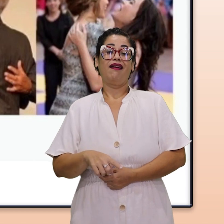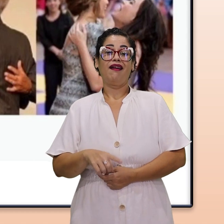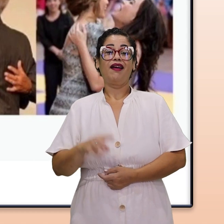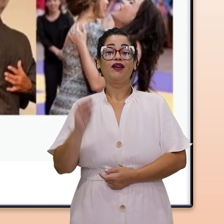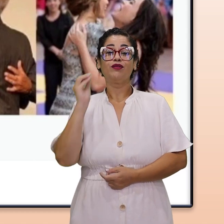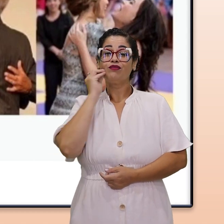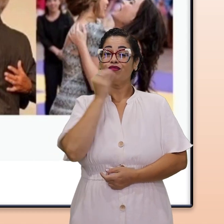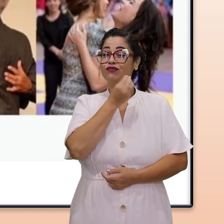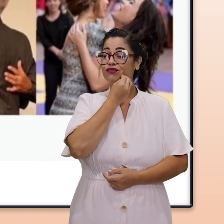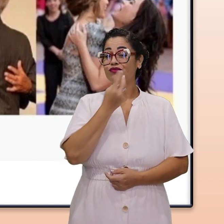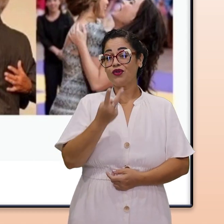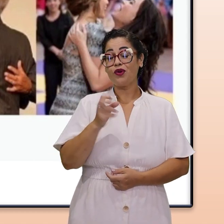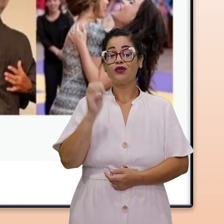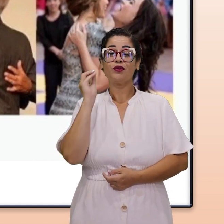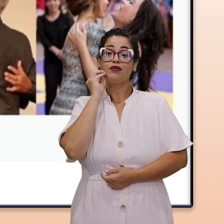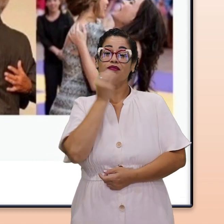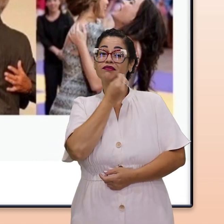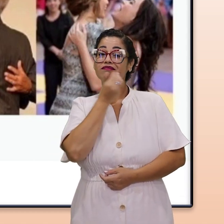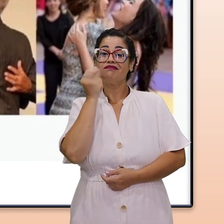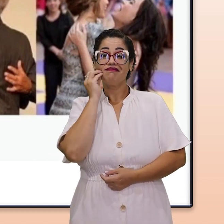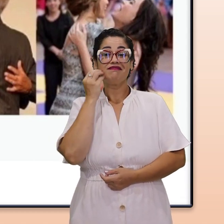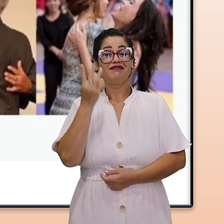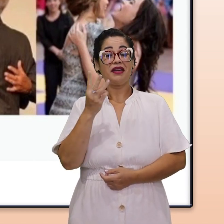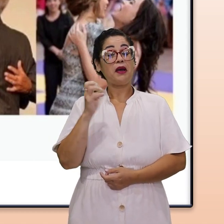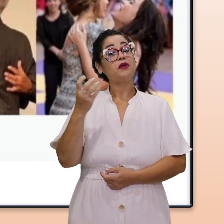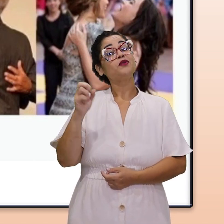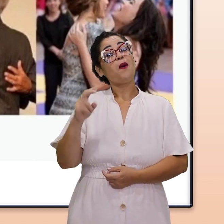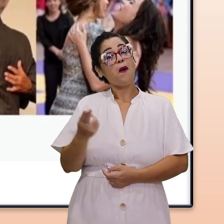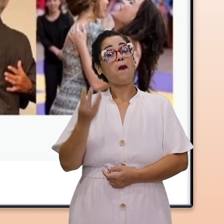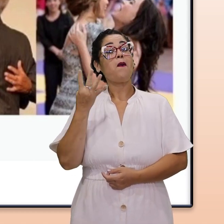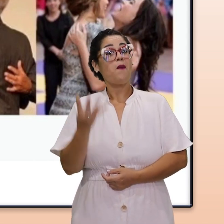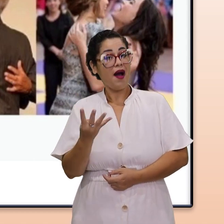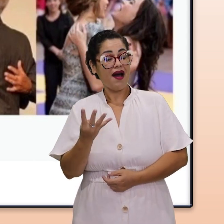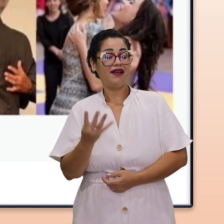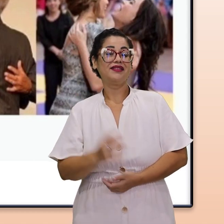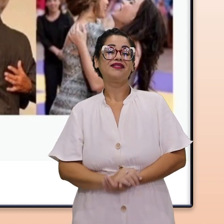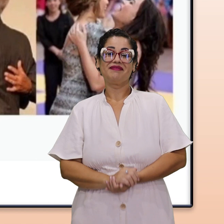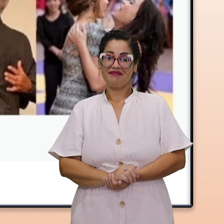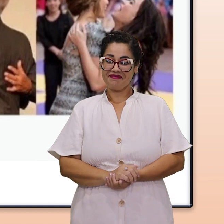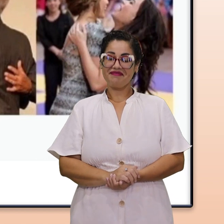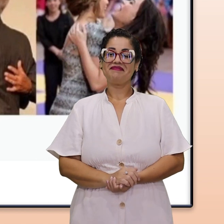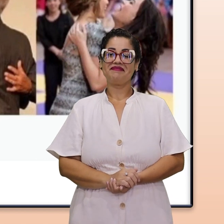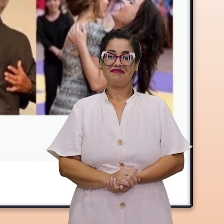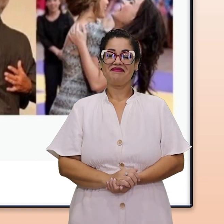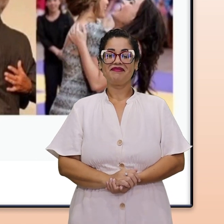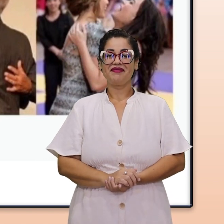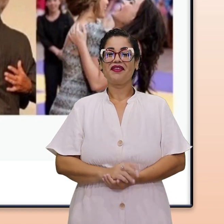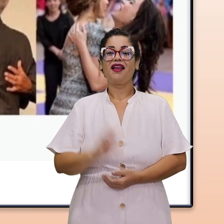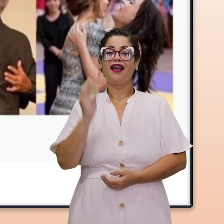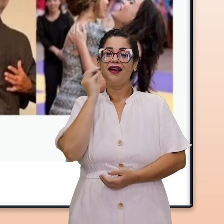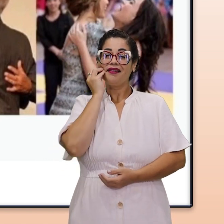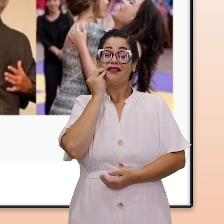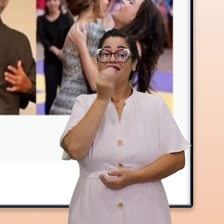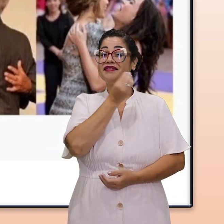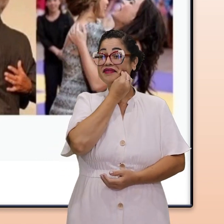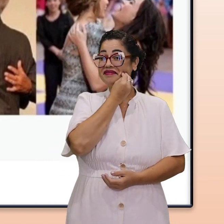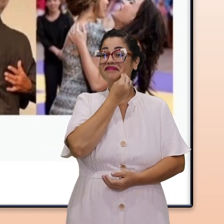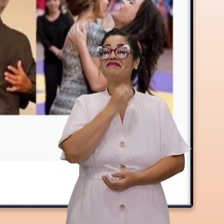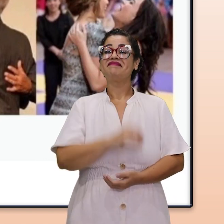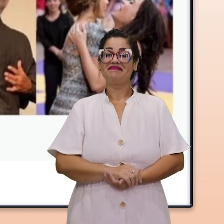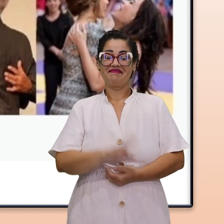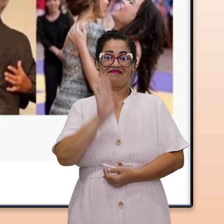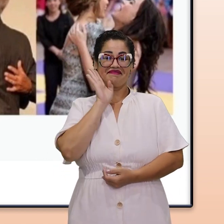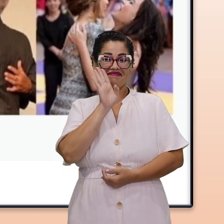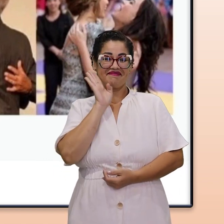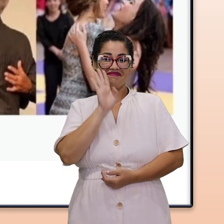pode ser de dois, três ou até quatro beijinhos em bochechas alternadas.